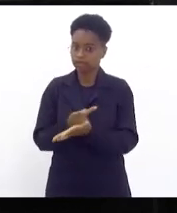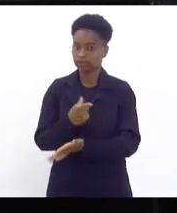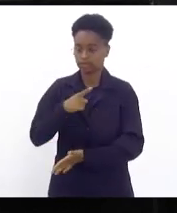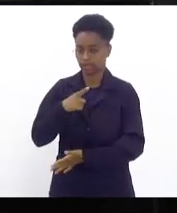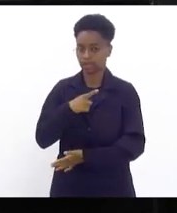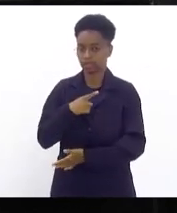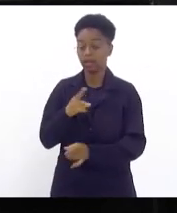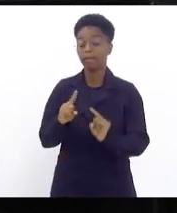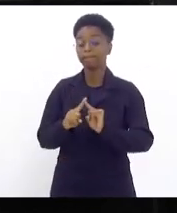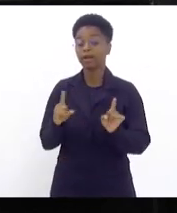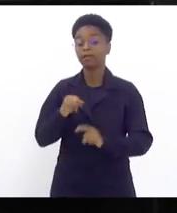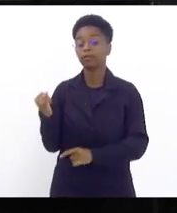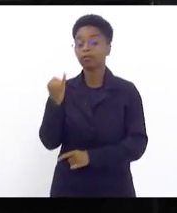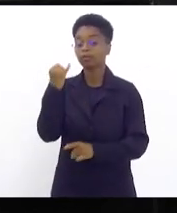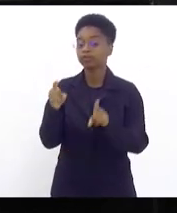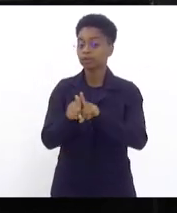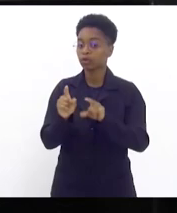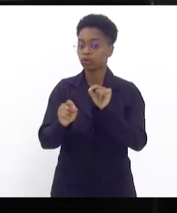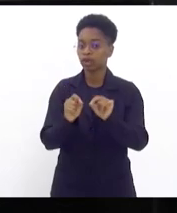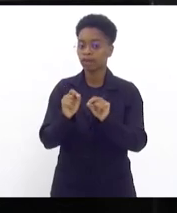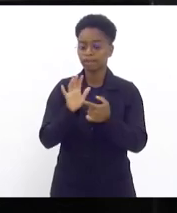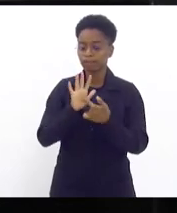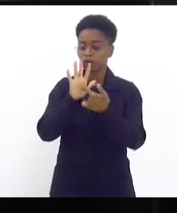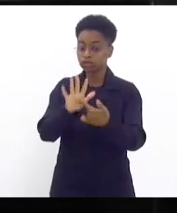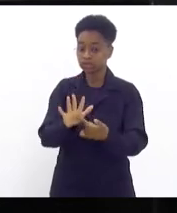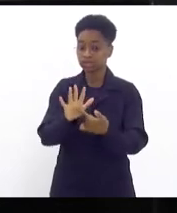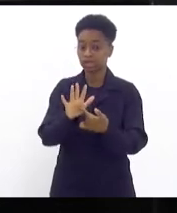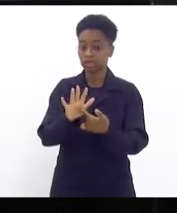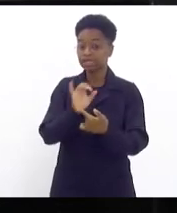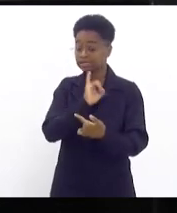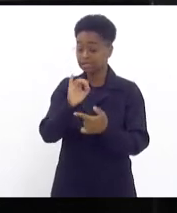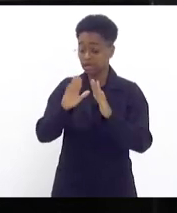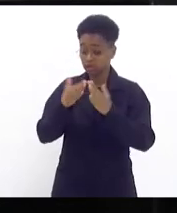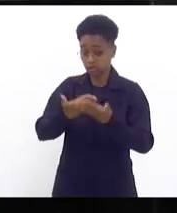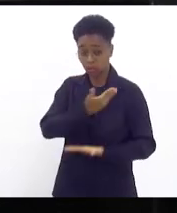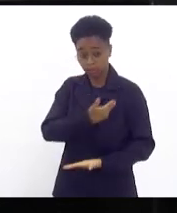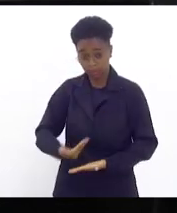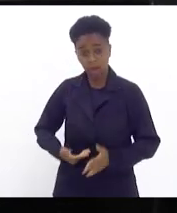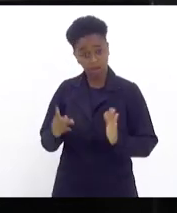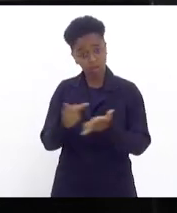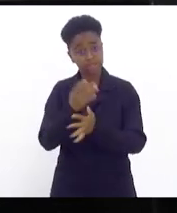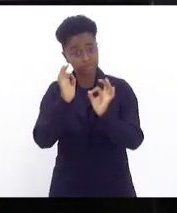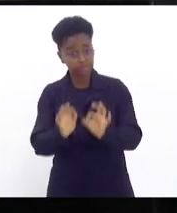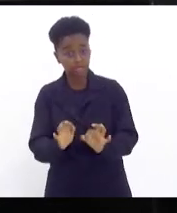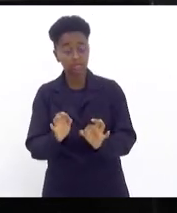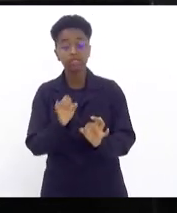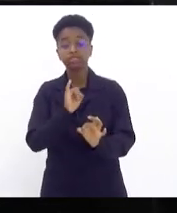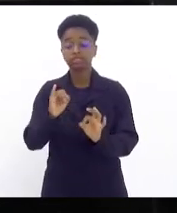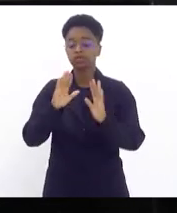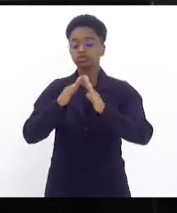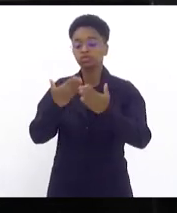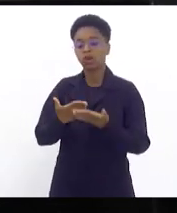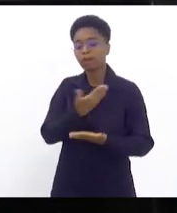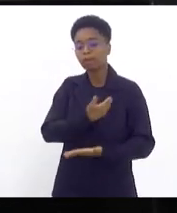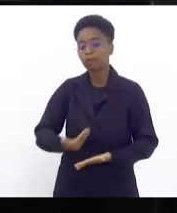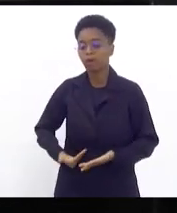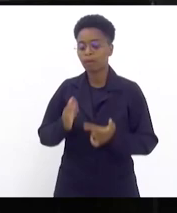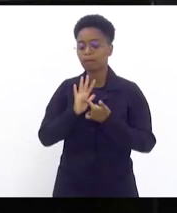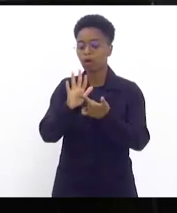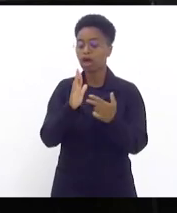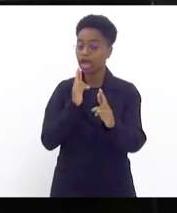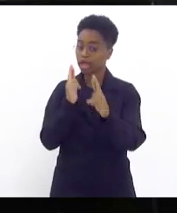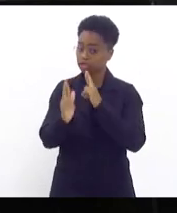mas é importante também a gente exaltar quando a escola pública dá certo, quando a escola pública entrega resultados